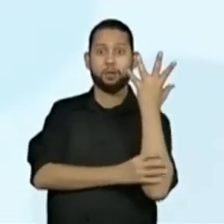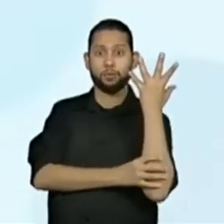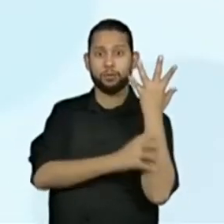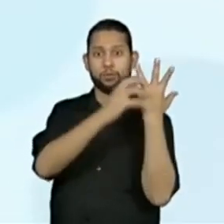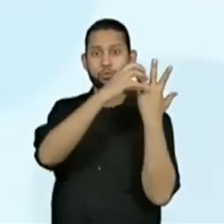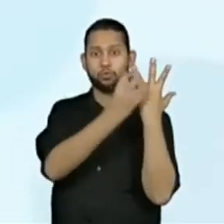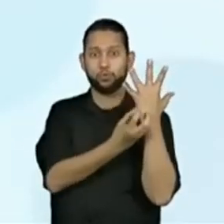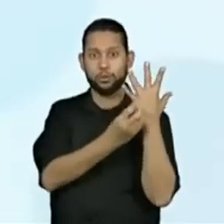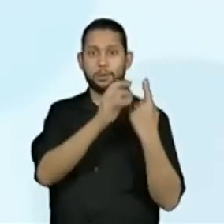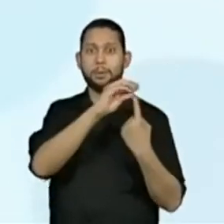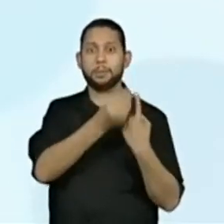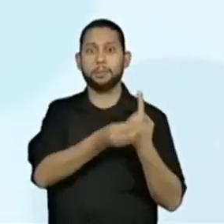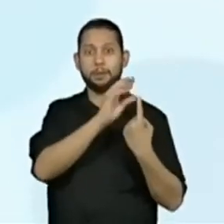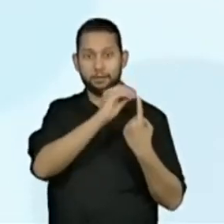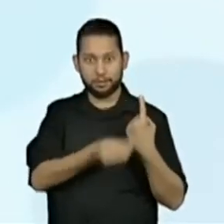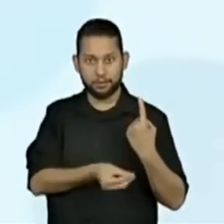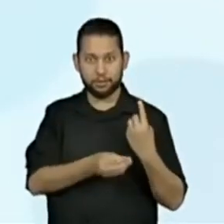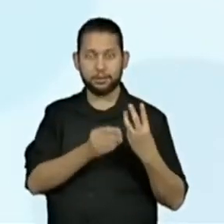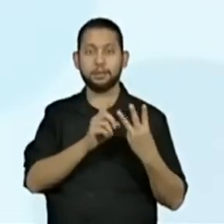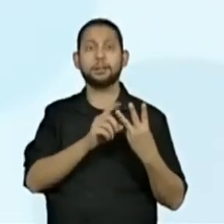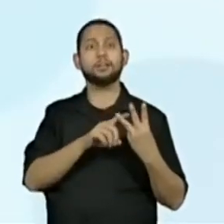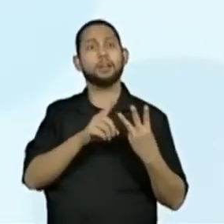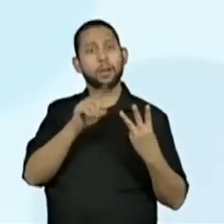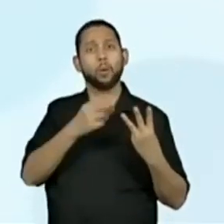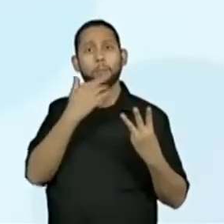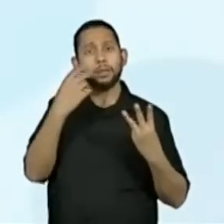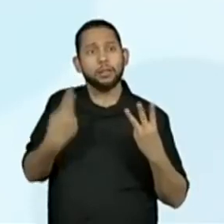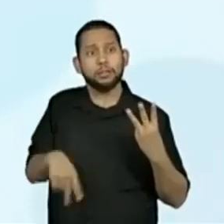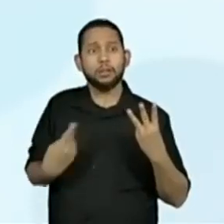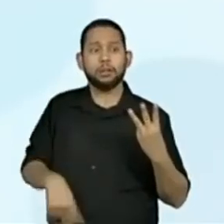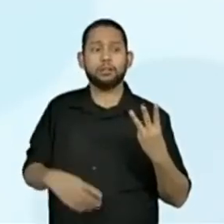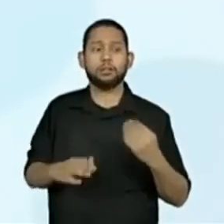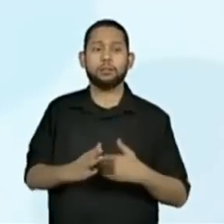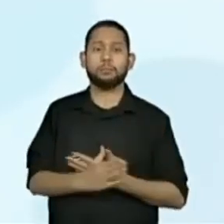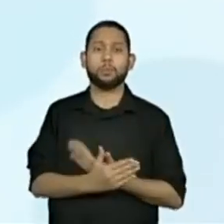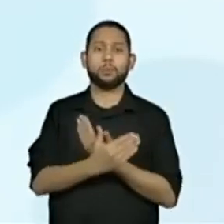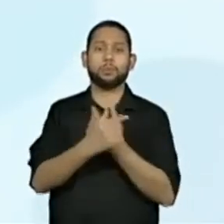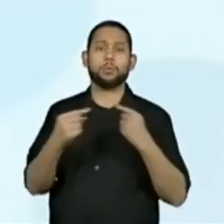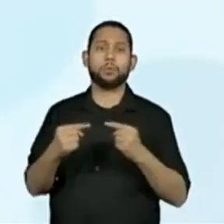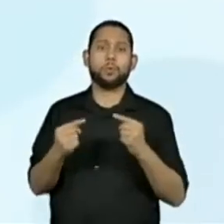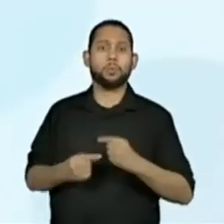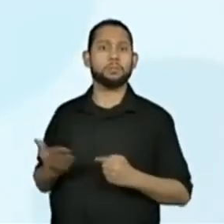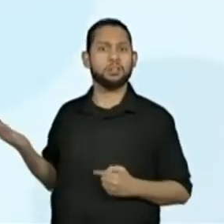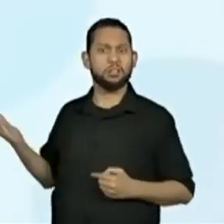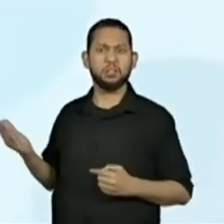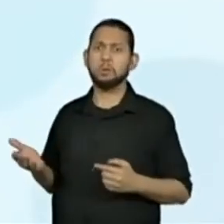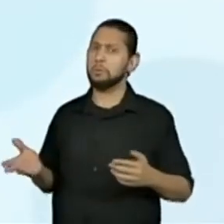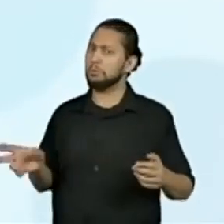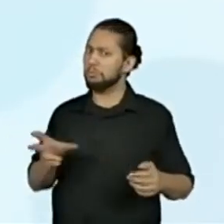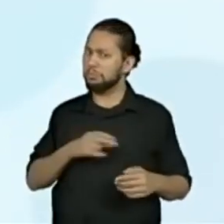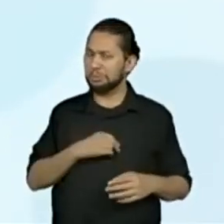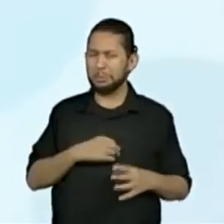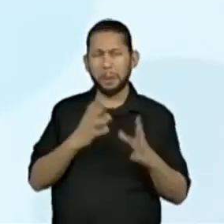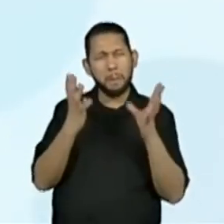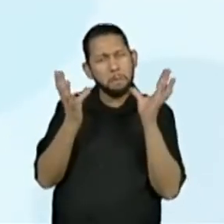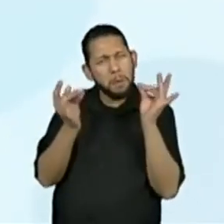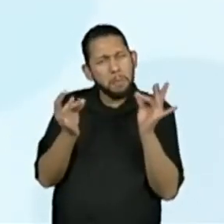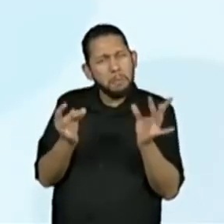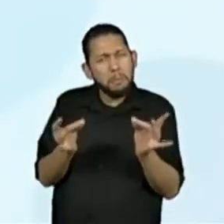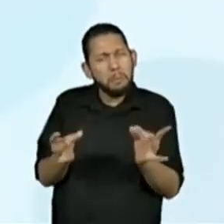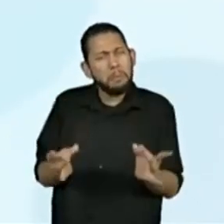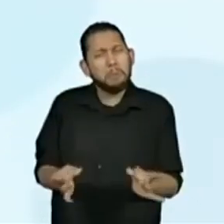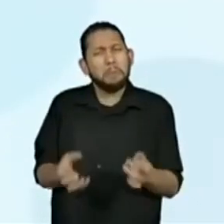alimentos naturais para a borboleta, olha só, que texto rico em informações,